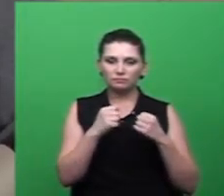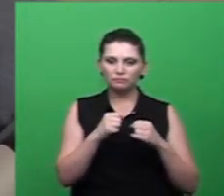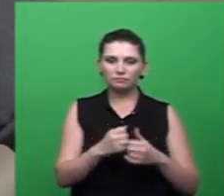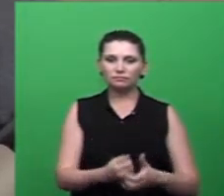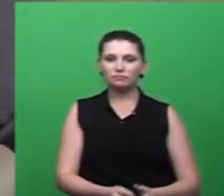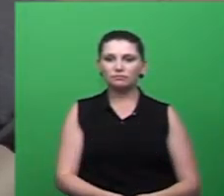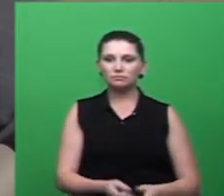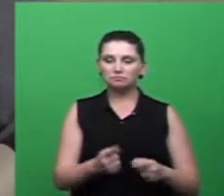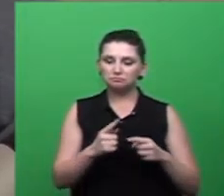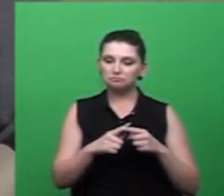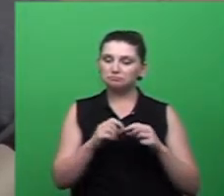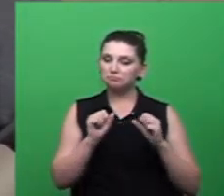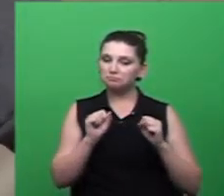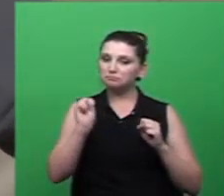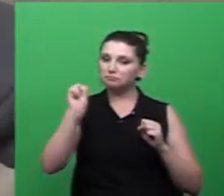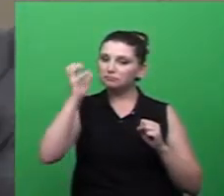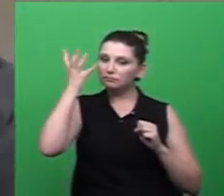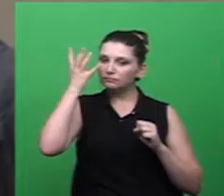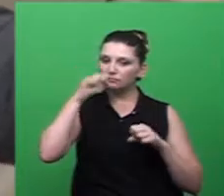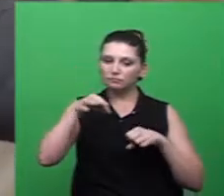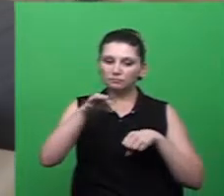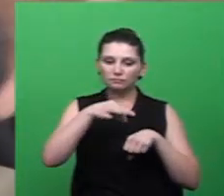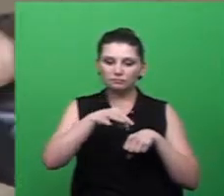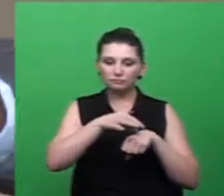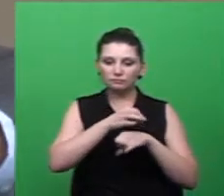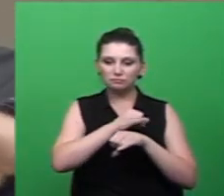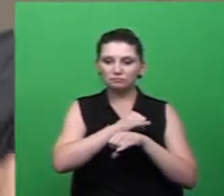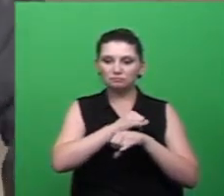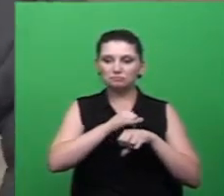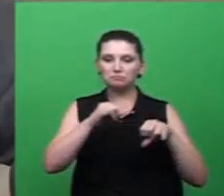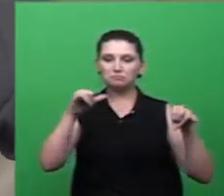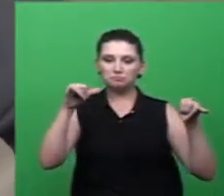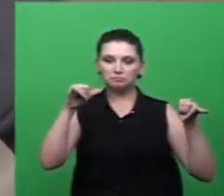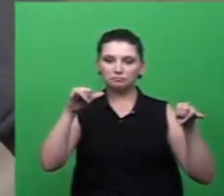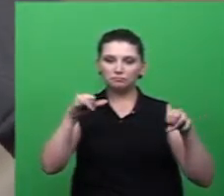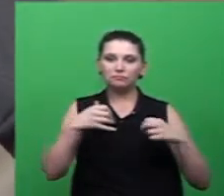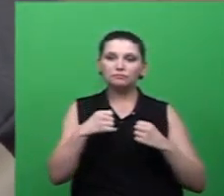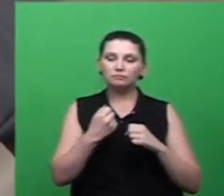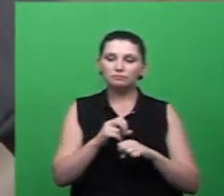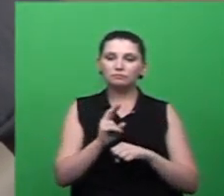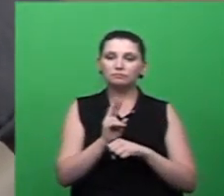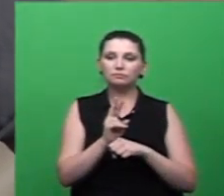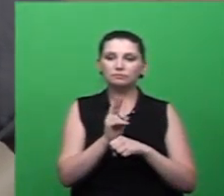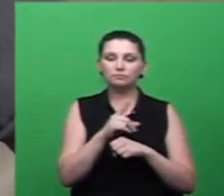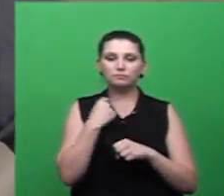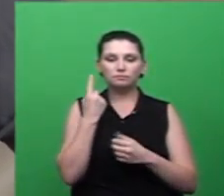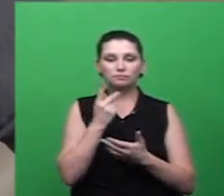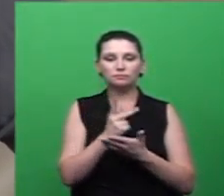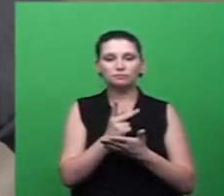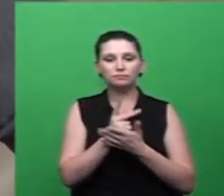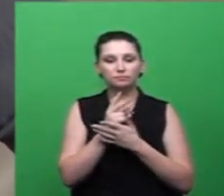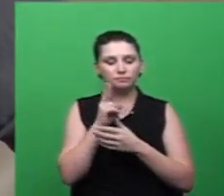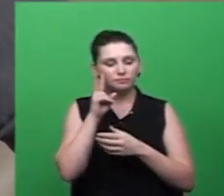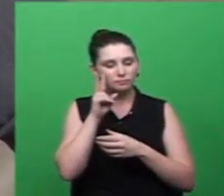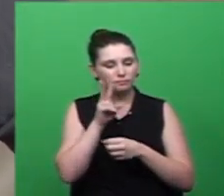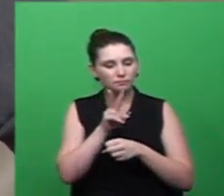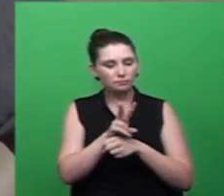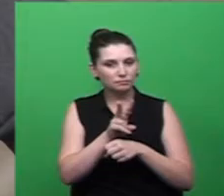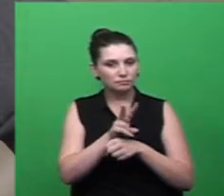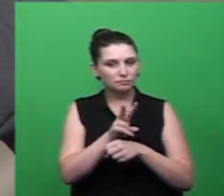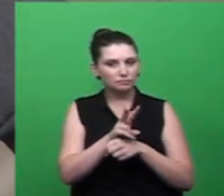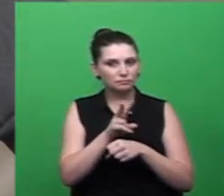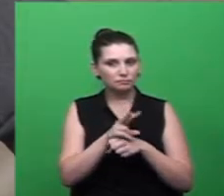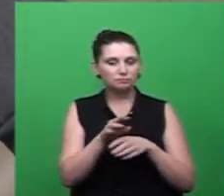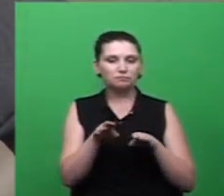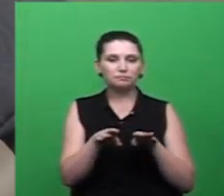infestação do mosquito naquela água. Então, o nosso monitoramento, ele se dá através dessas armadilhas e também dos